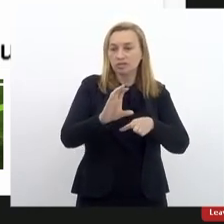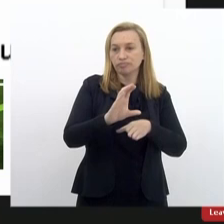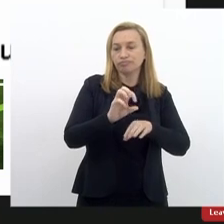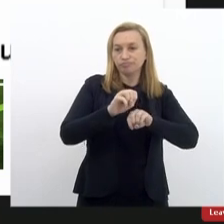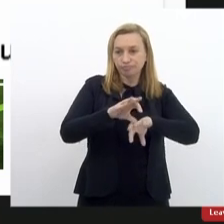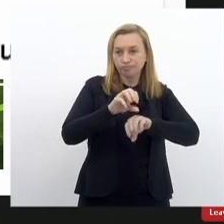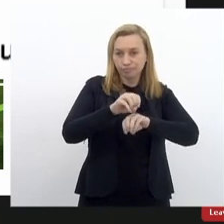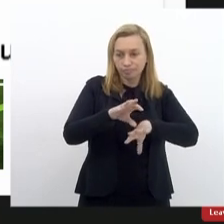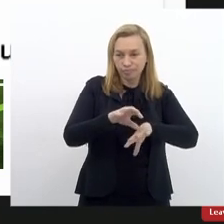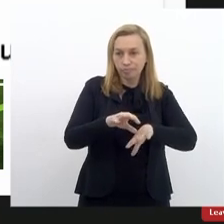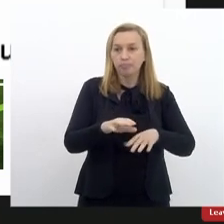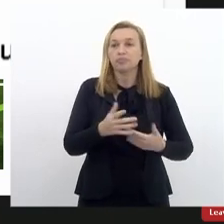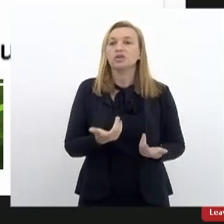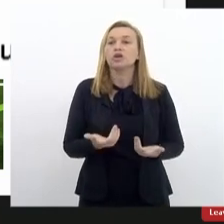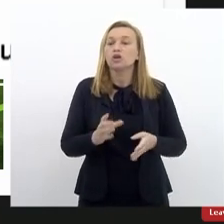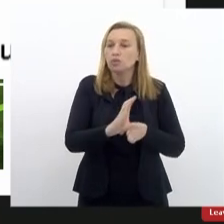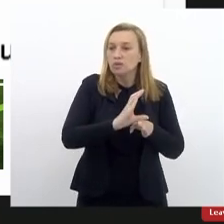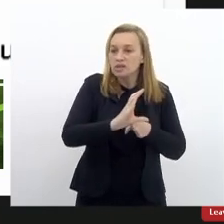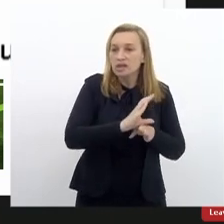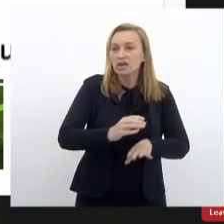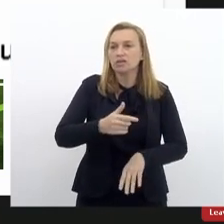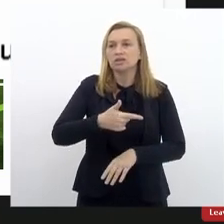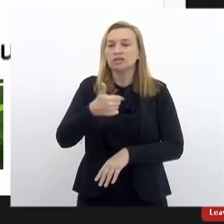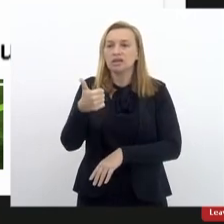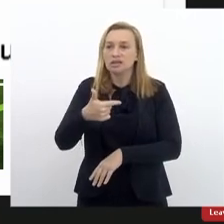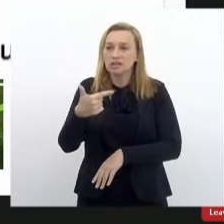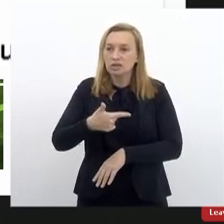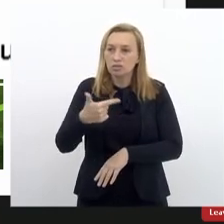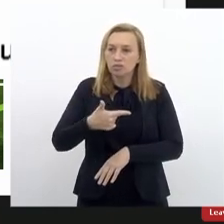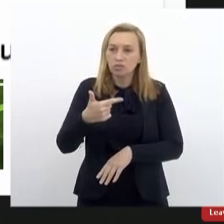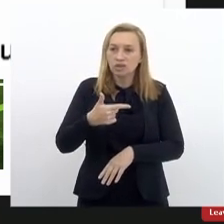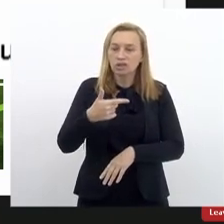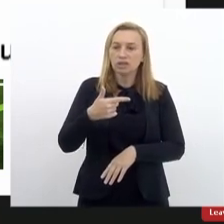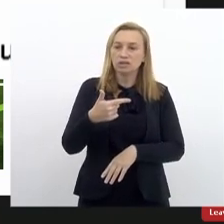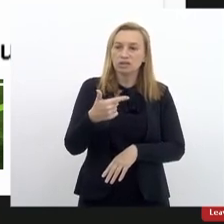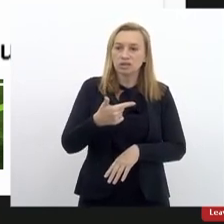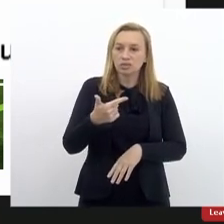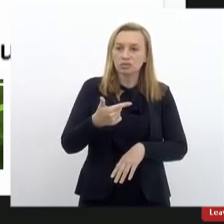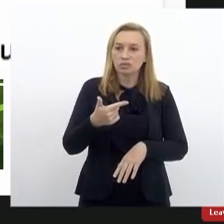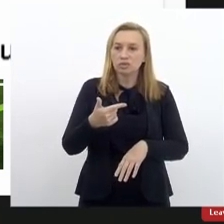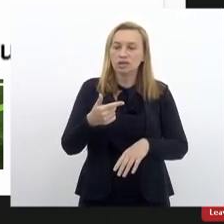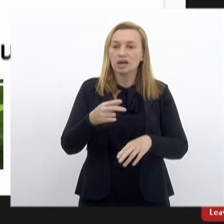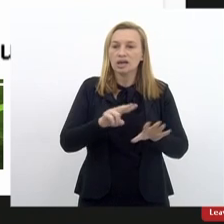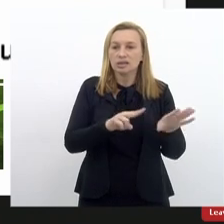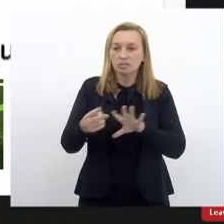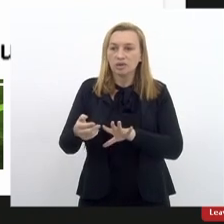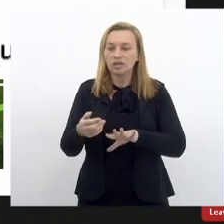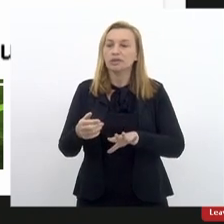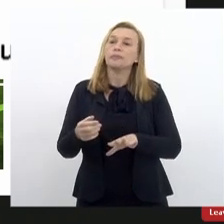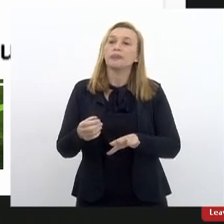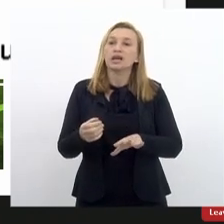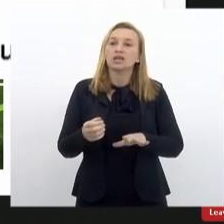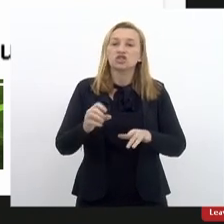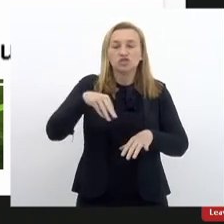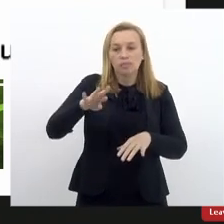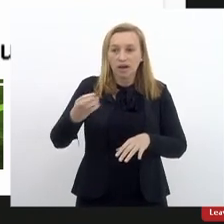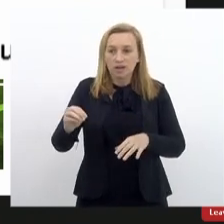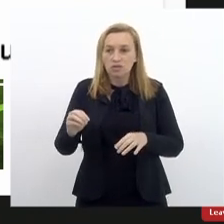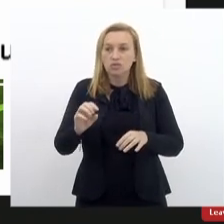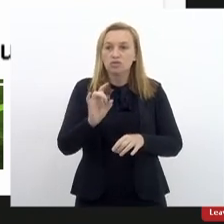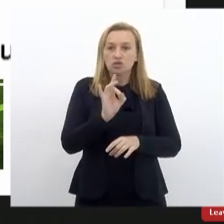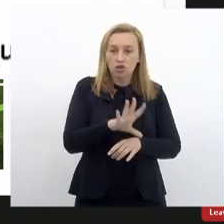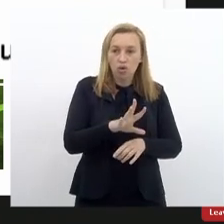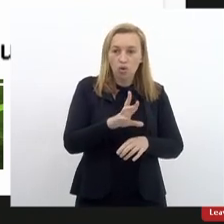funcionamento do Conselho, na segunda quinzena de março, até o final de junho, ele se dá de forma exclusivamente remota.